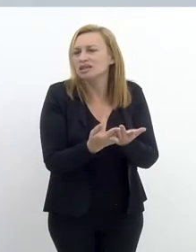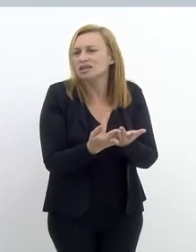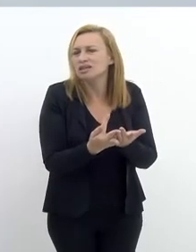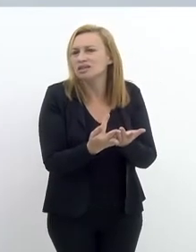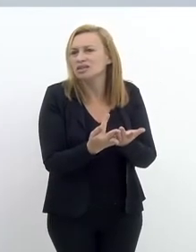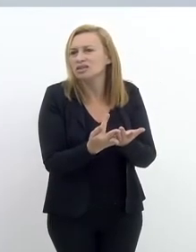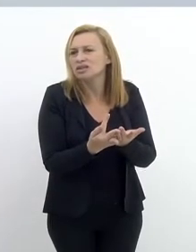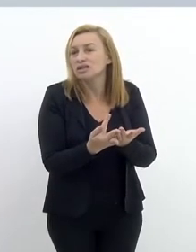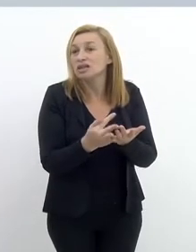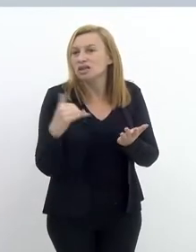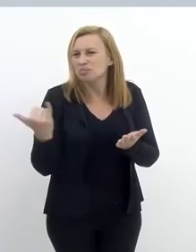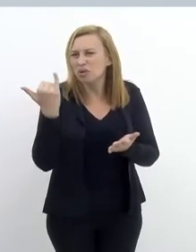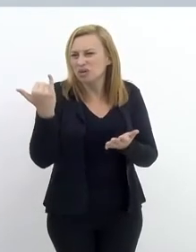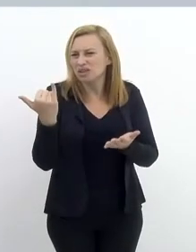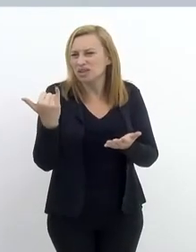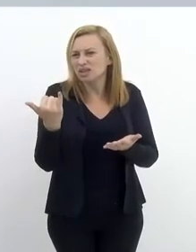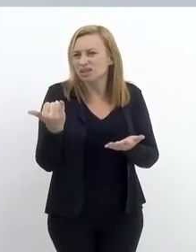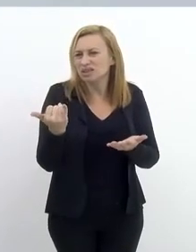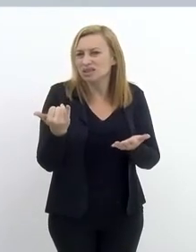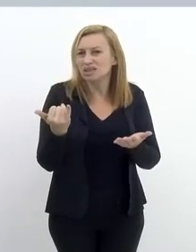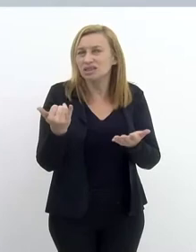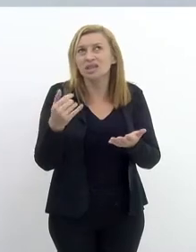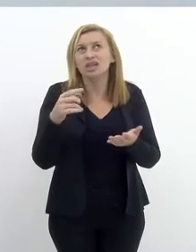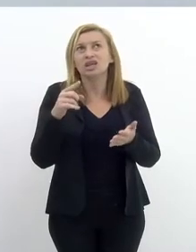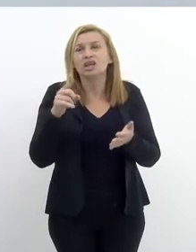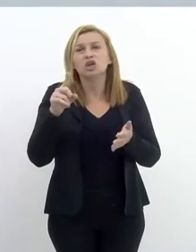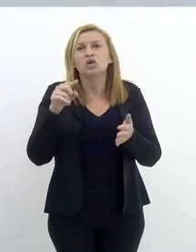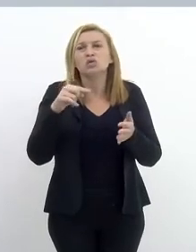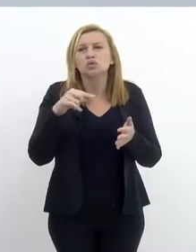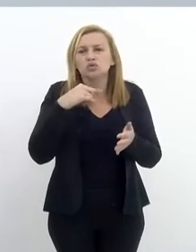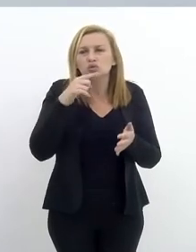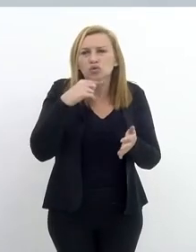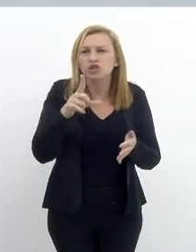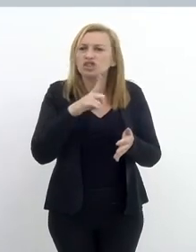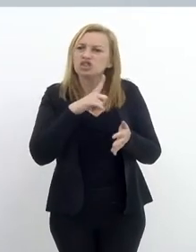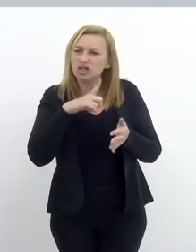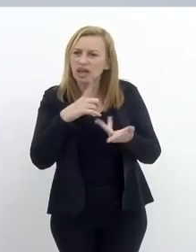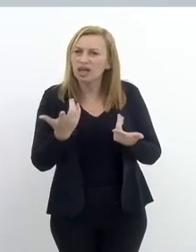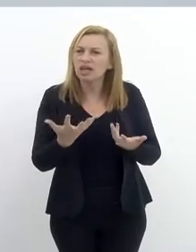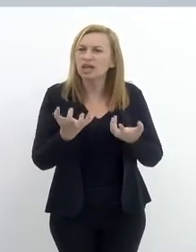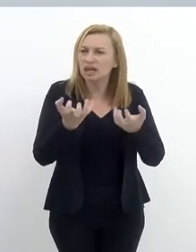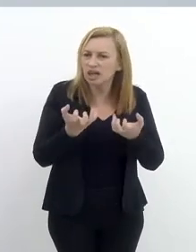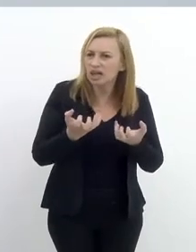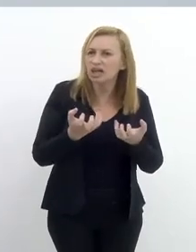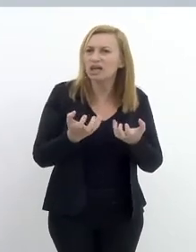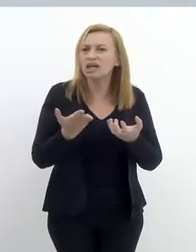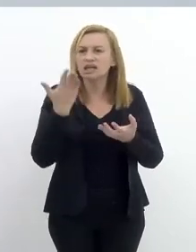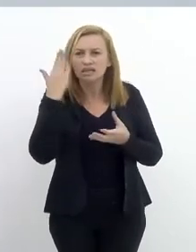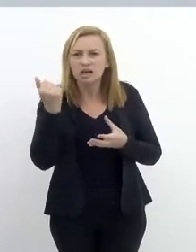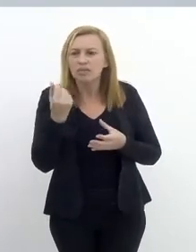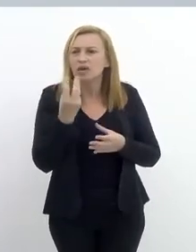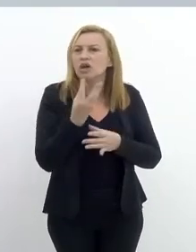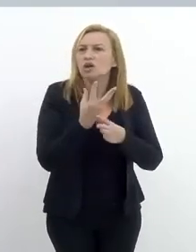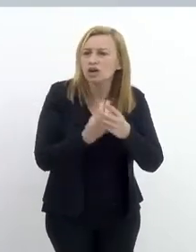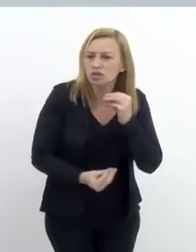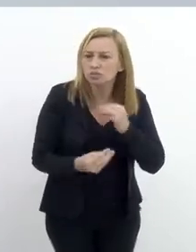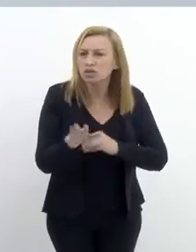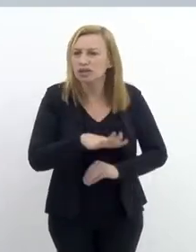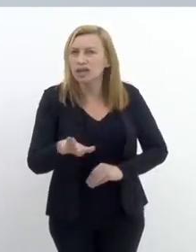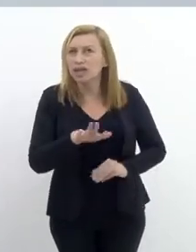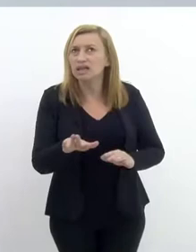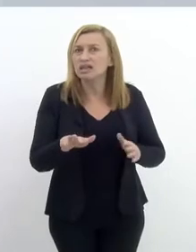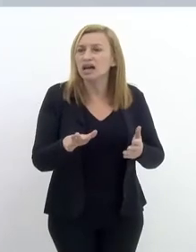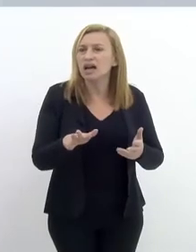irrelevante e importante sabatina de perguntas para tentar ajudar a desvendar a questão do desaparecimento.